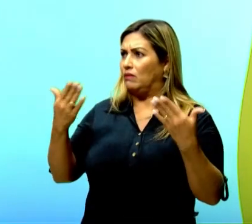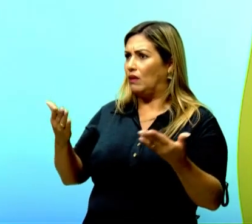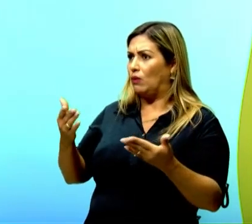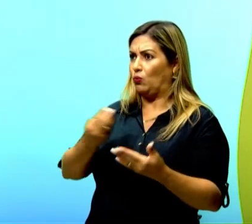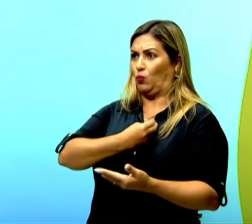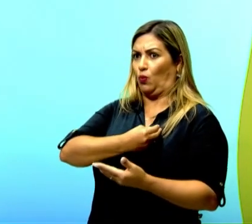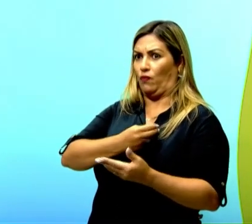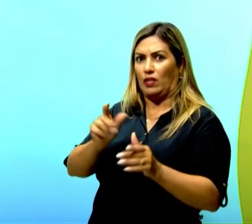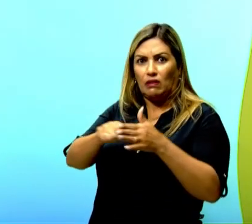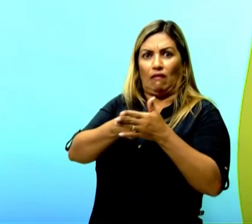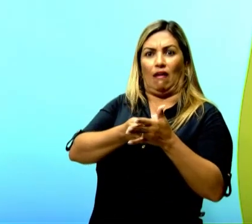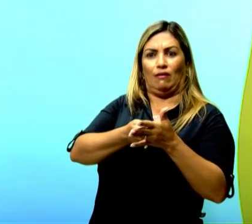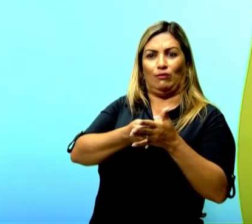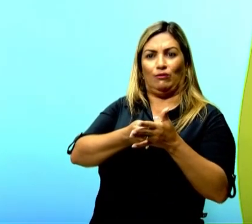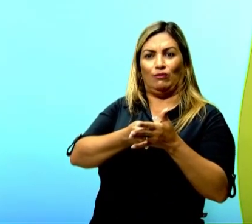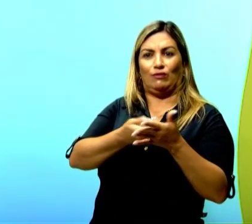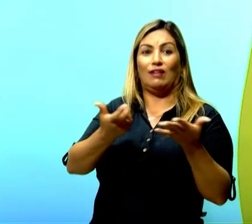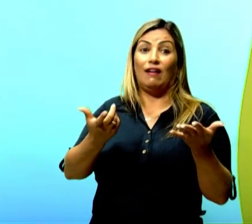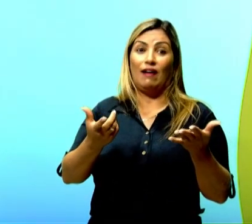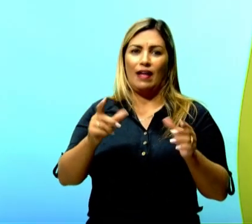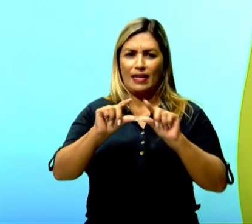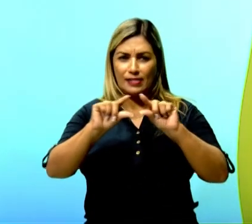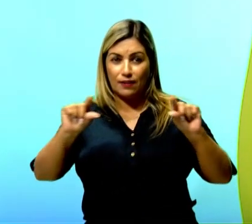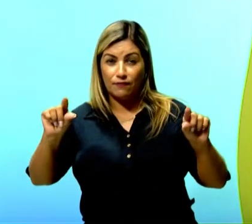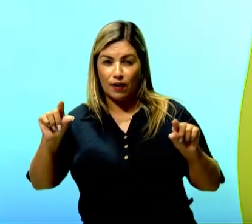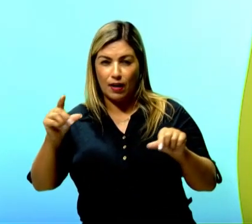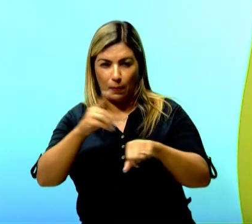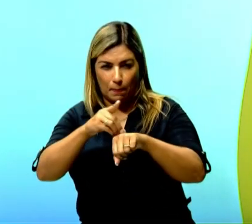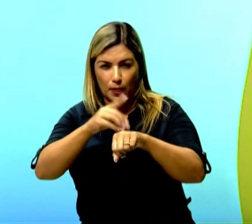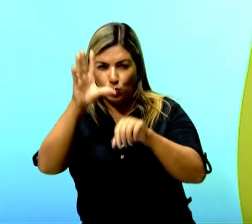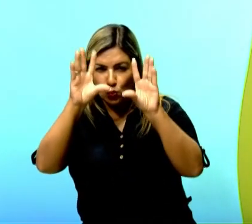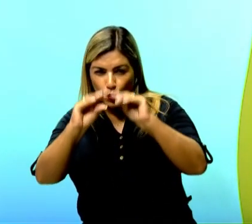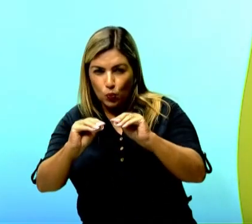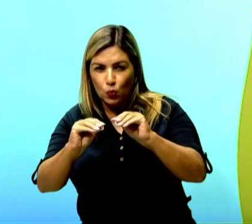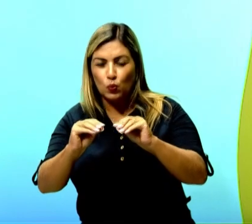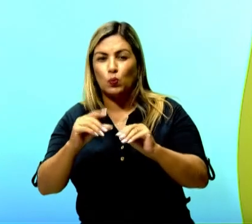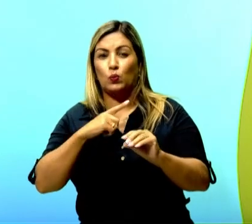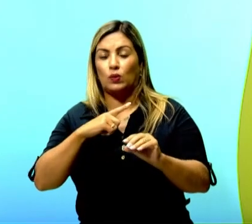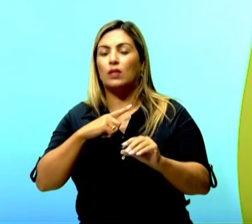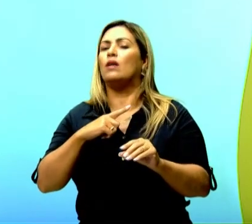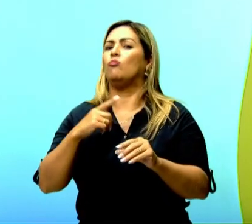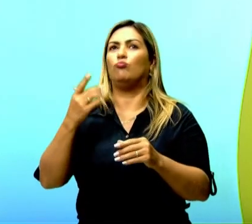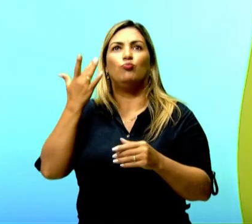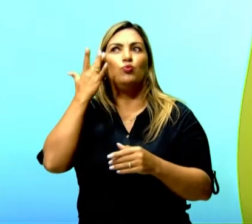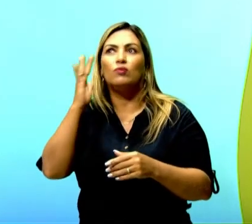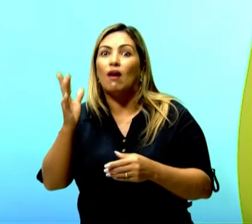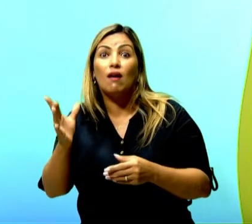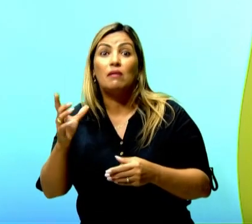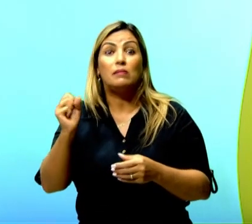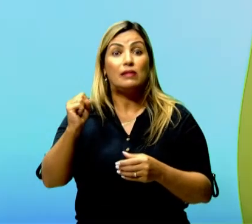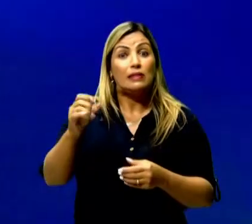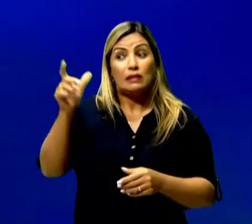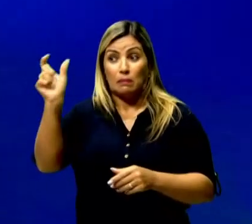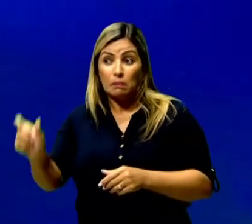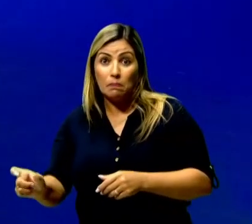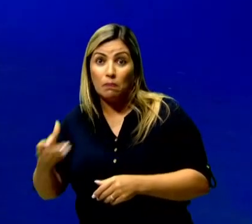Essa fala em negrito, a gente não tem como dizer se é uma fala da própria personagem ou se é a fala do próprio